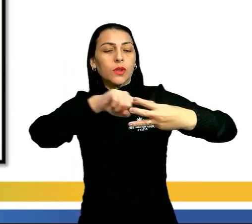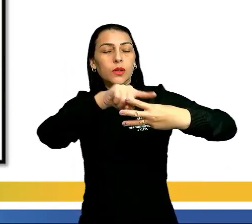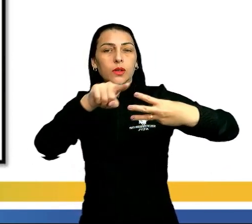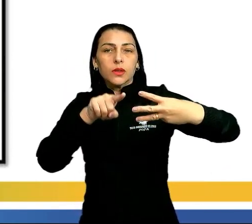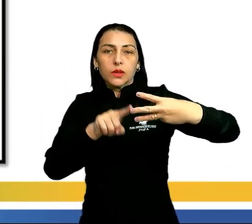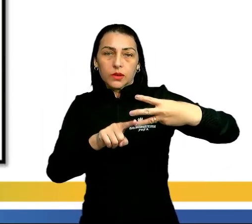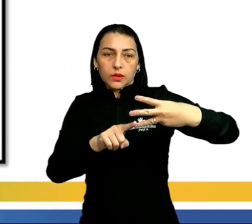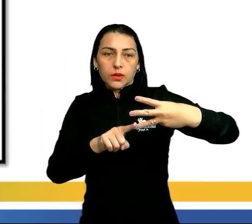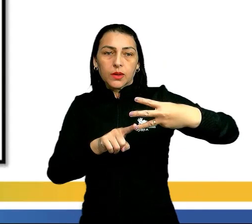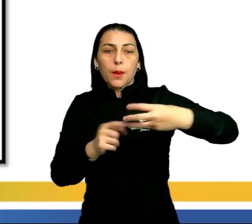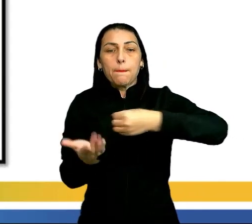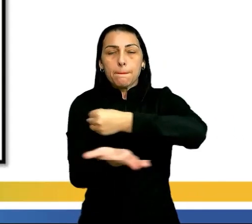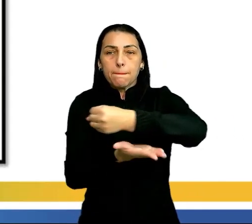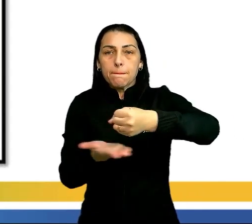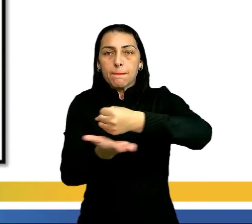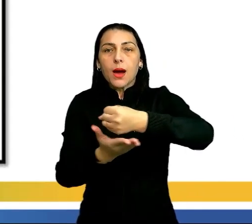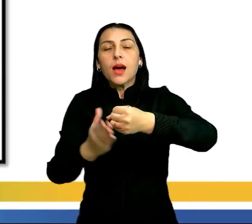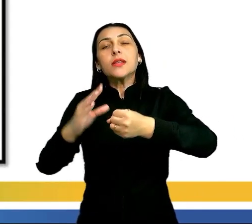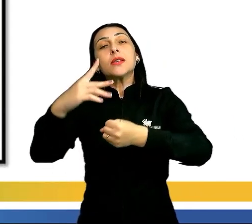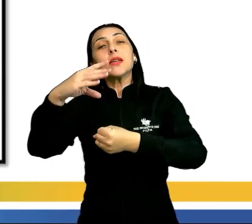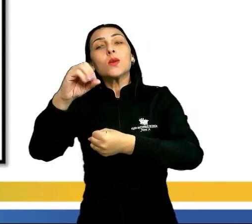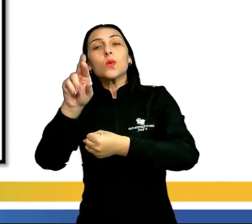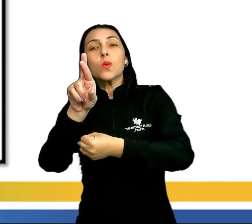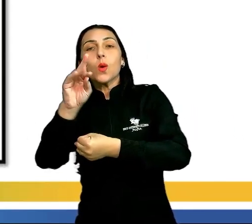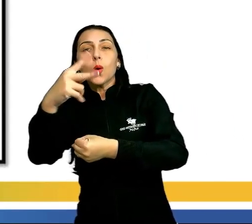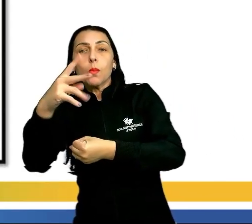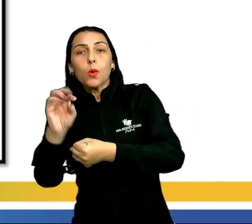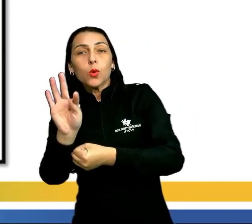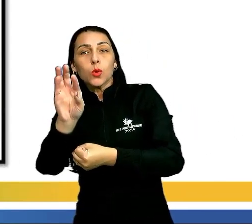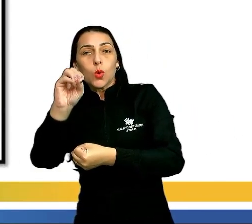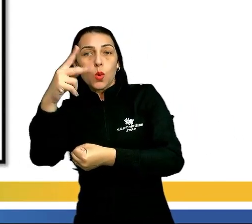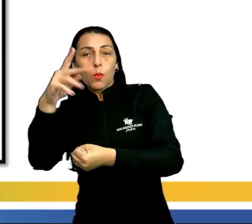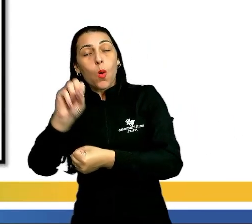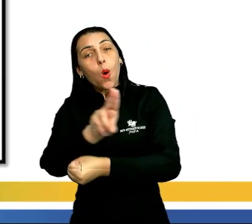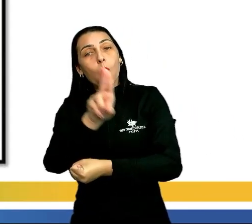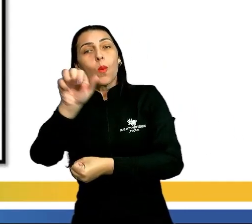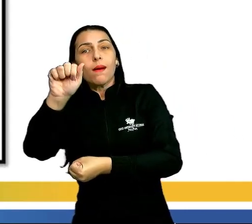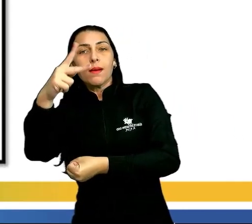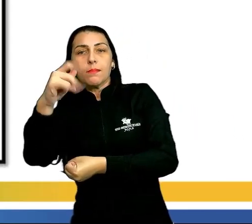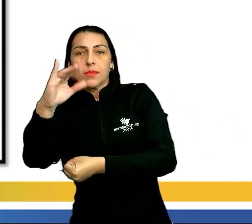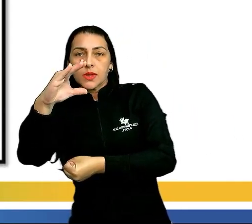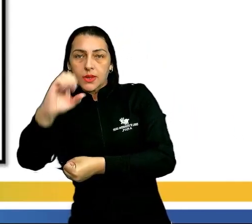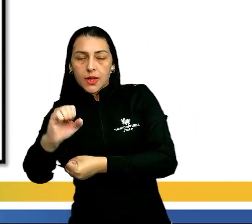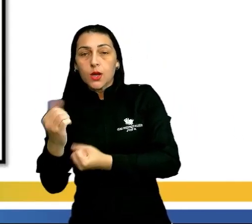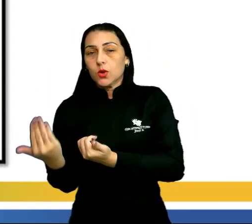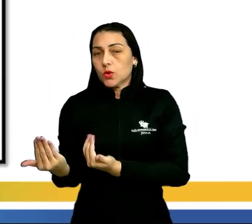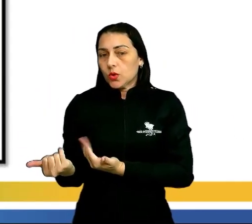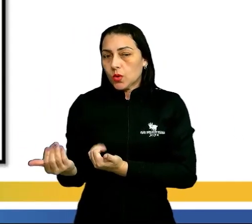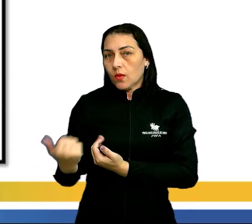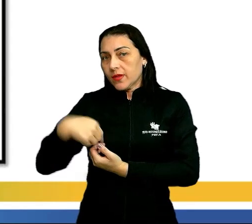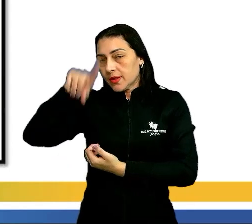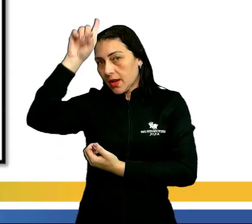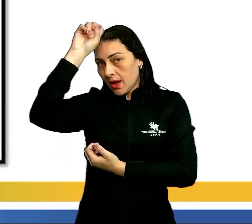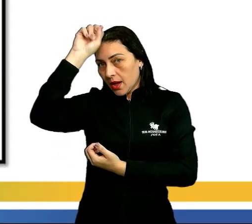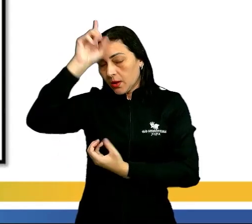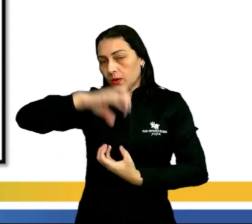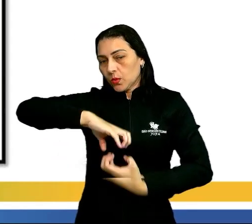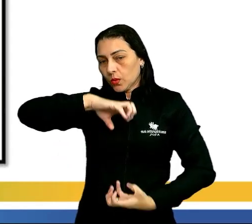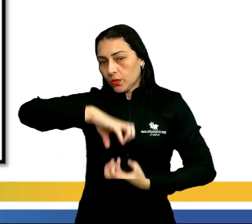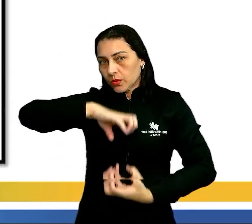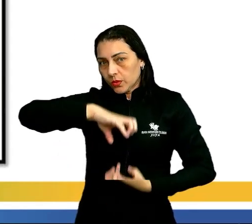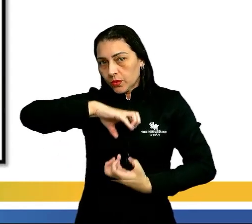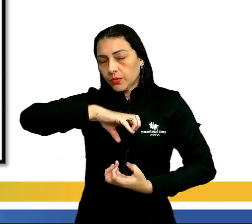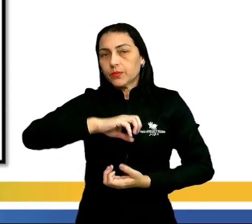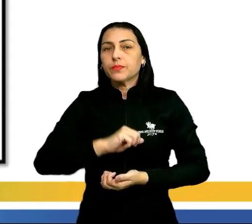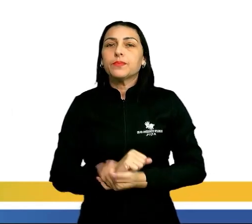partes. Base, corpo, topo ou ápice. Ou seja, jovens, adultos e